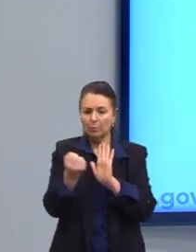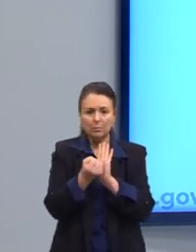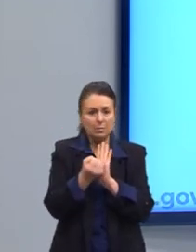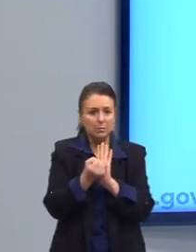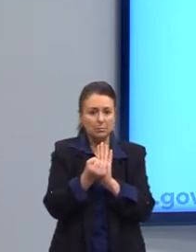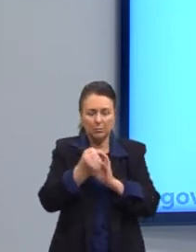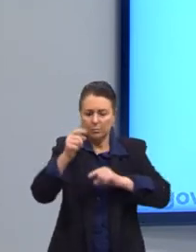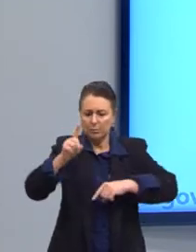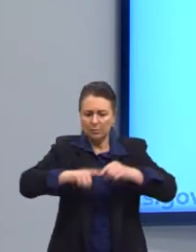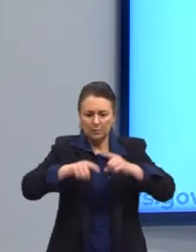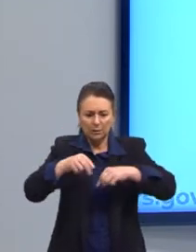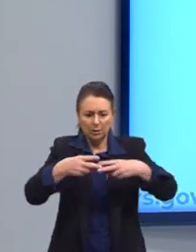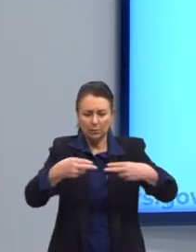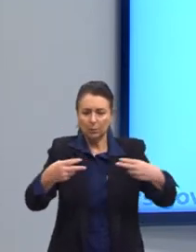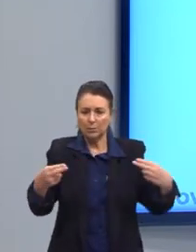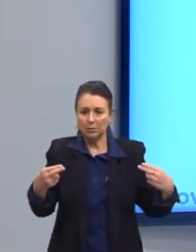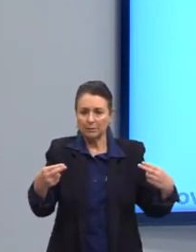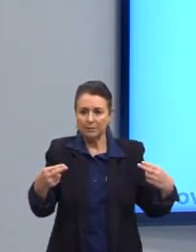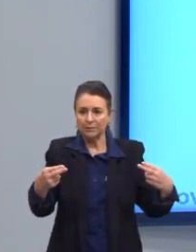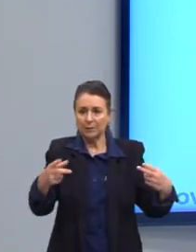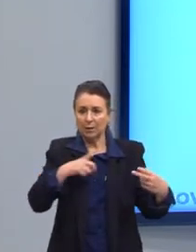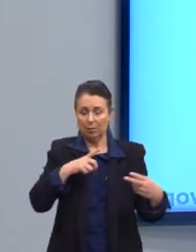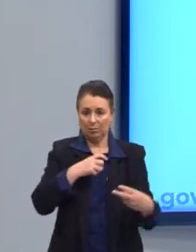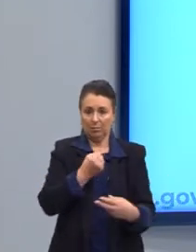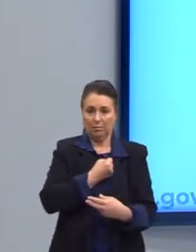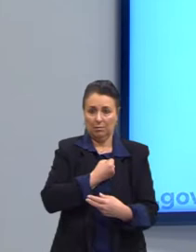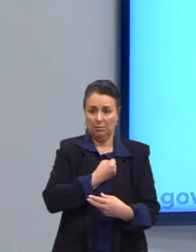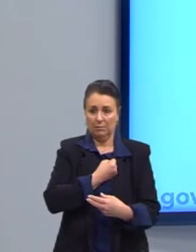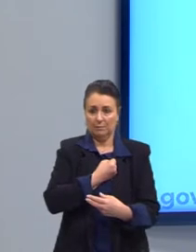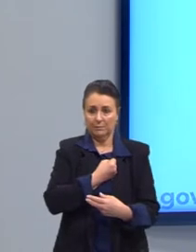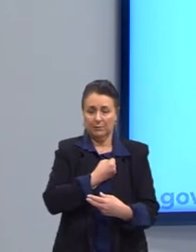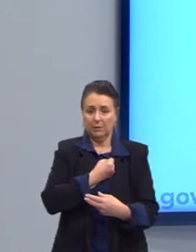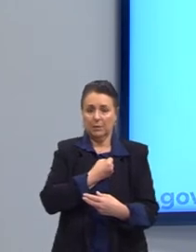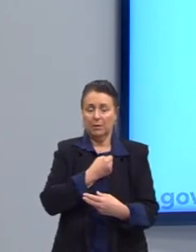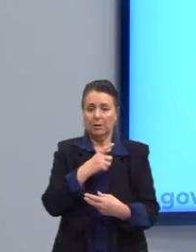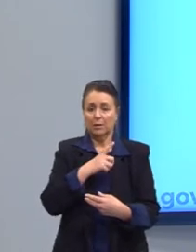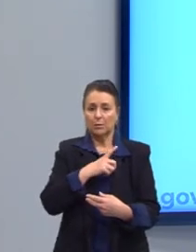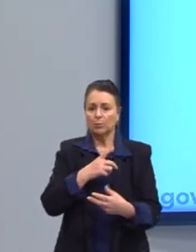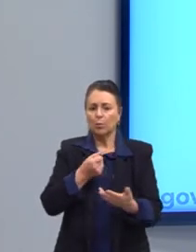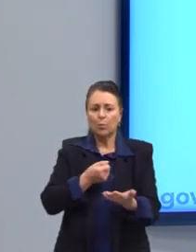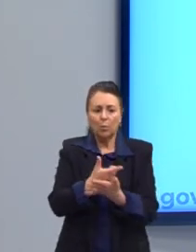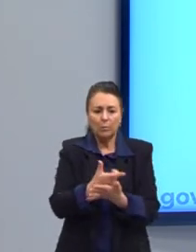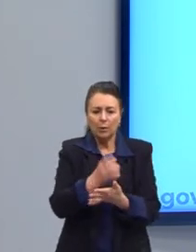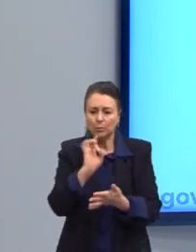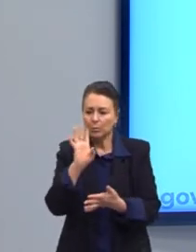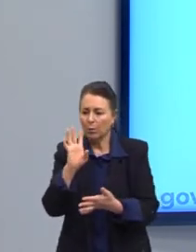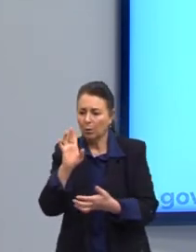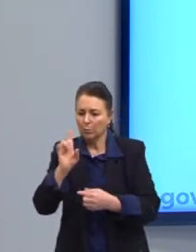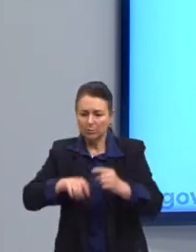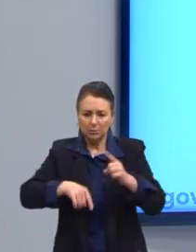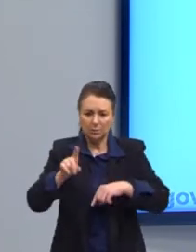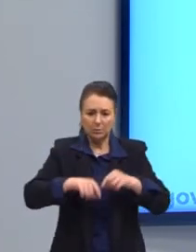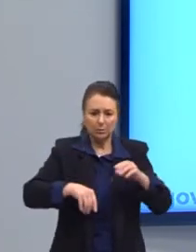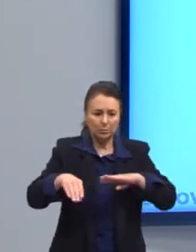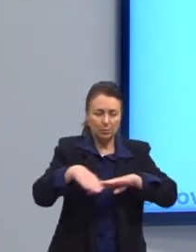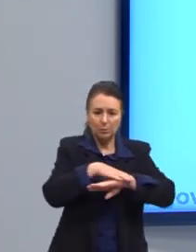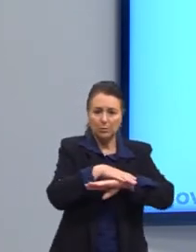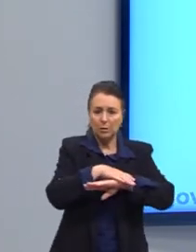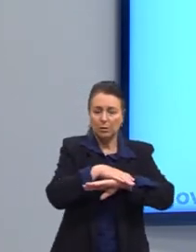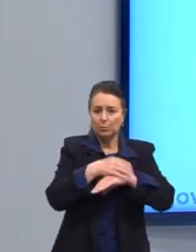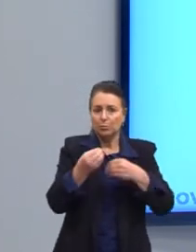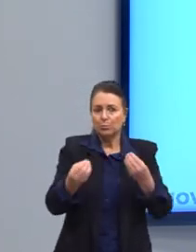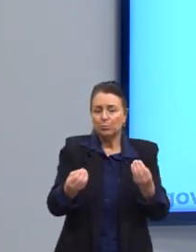símbolo a partir disso, né? Eu não estou mais comprando somente uma mercadoria, um calçado, uma